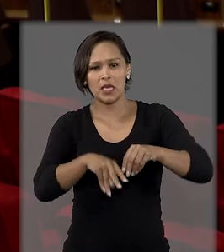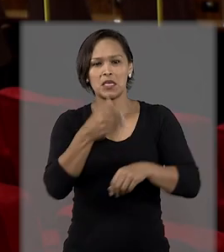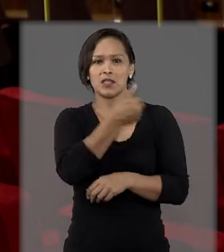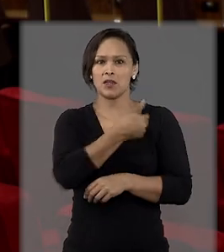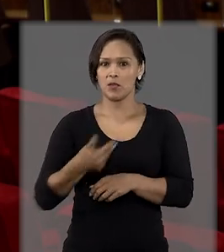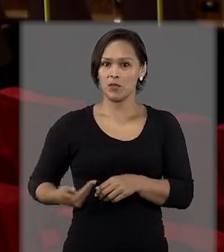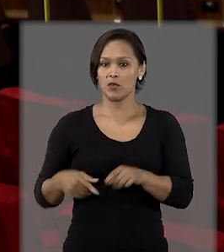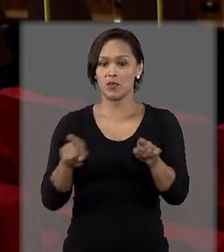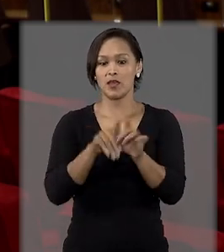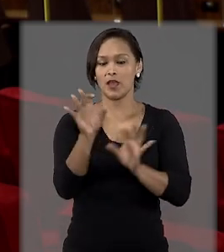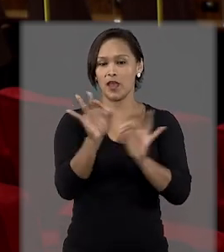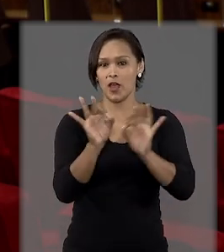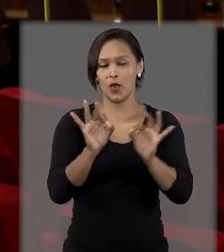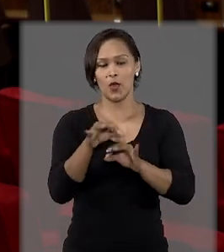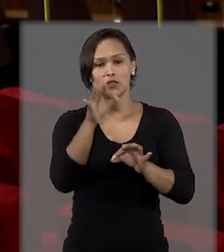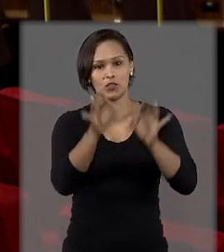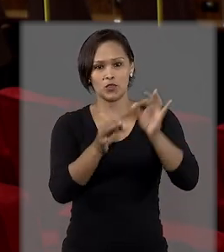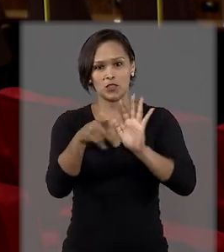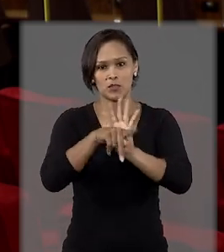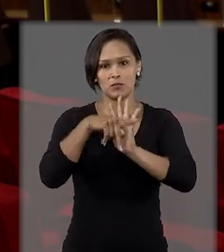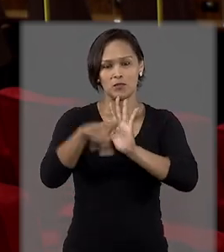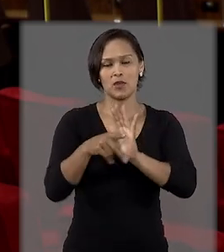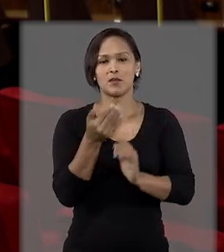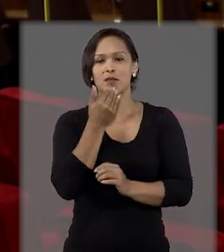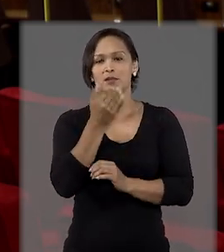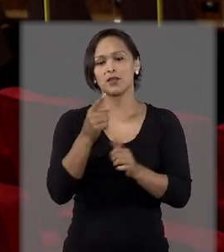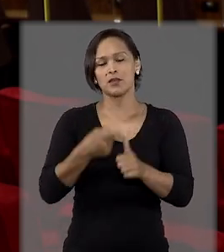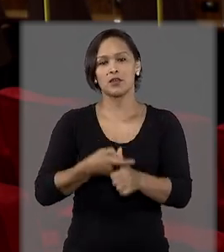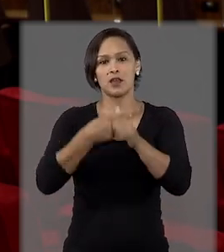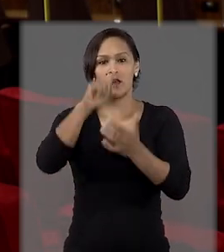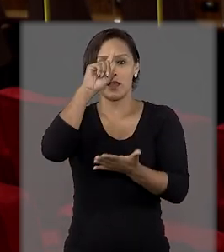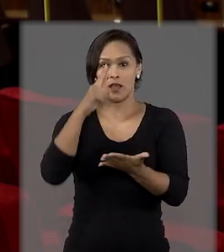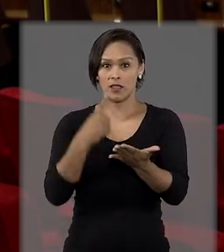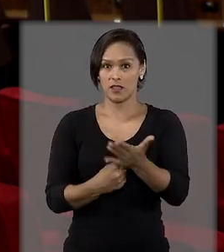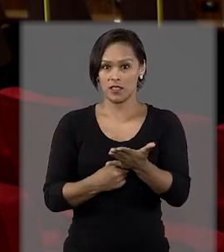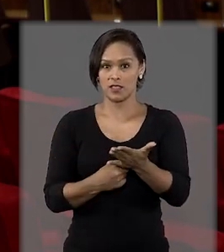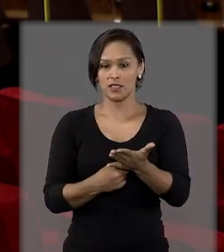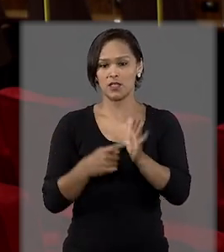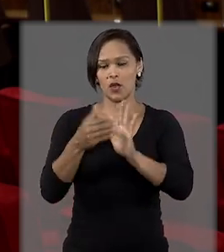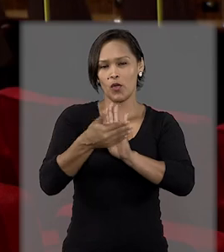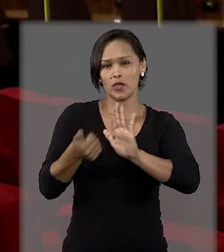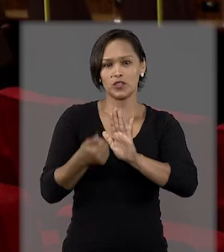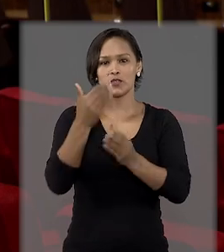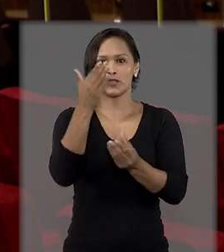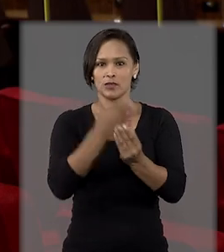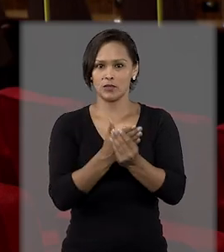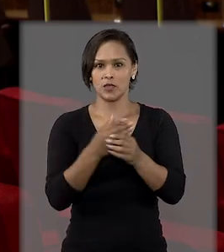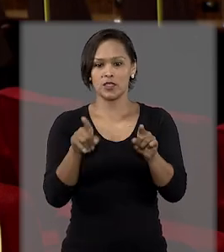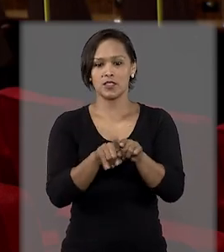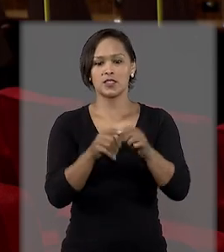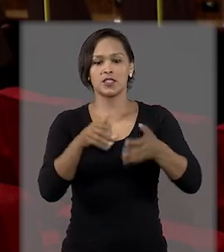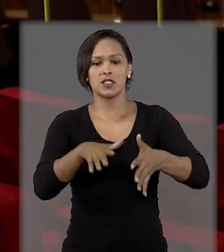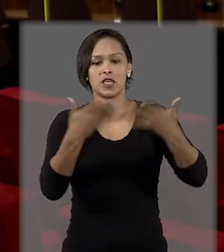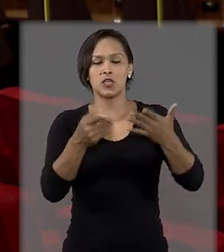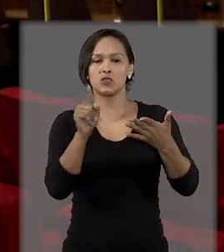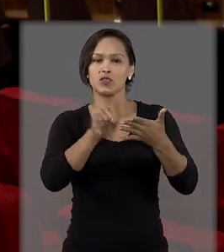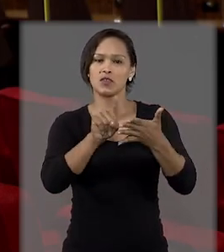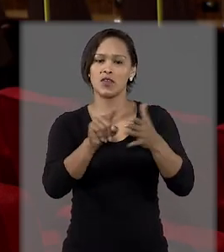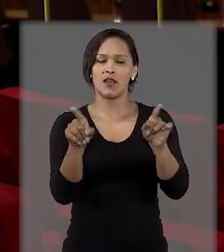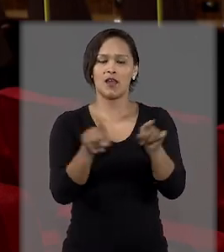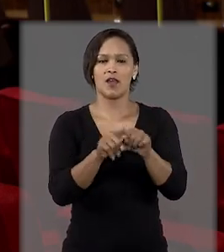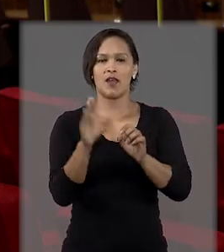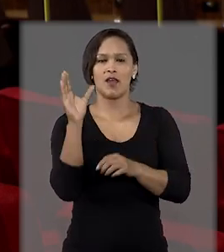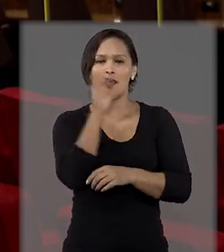ordem jurídica e requereu a suspensão da decisão que extinguiu o processo e a sustação da eficácia do